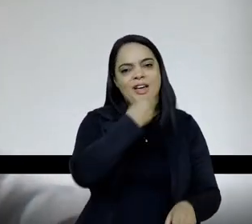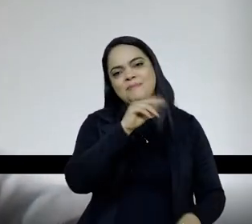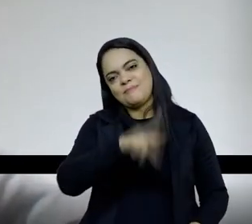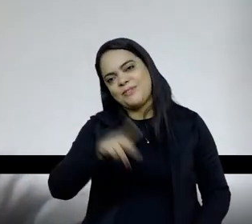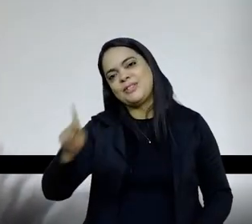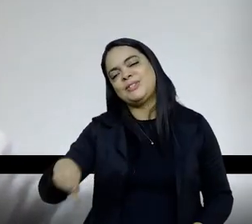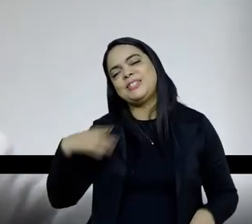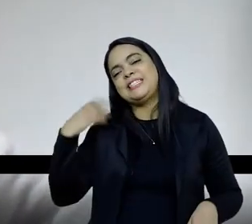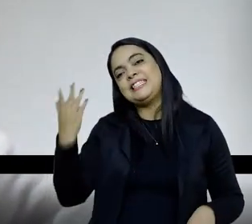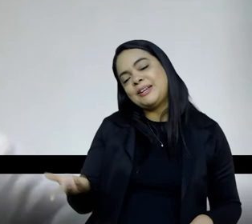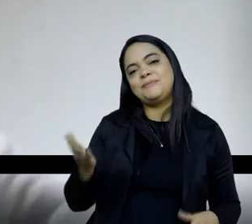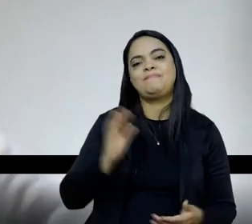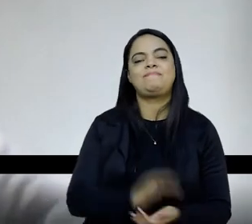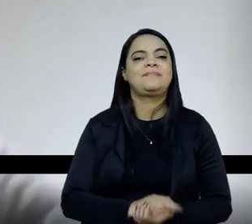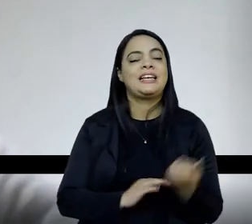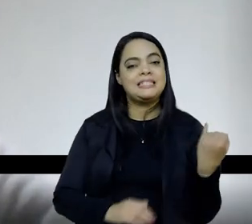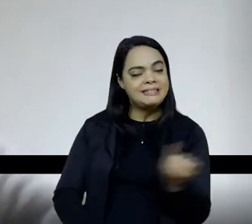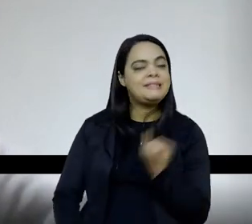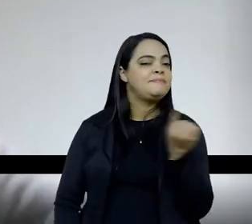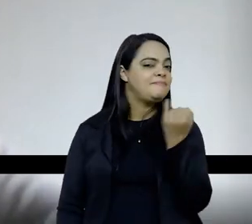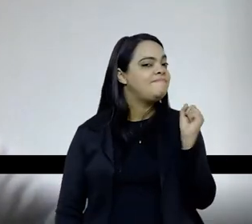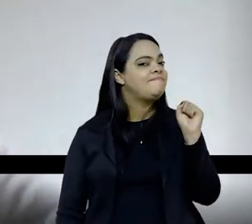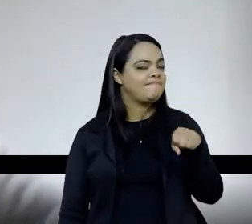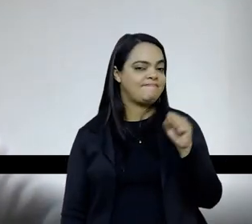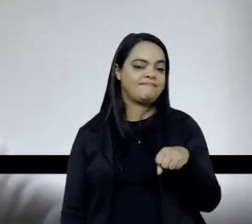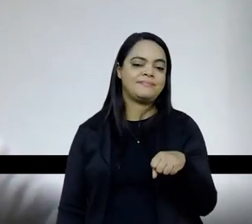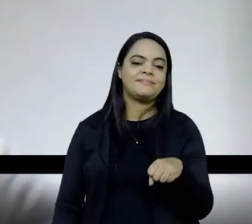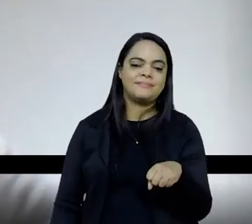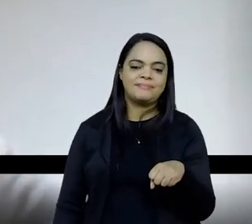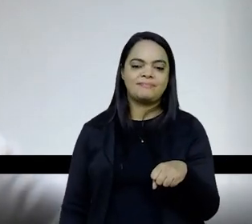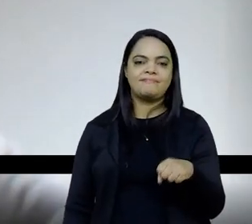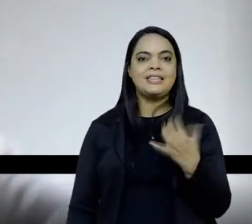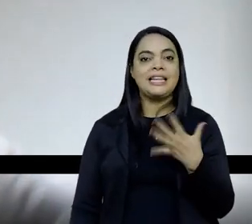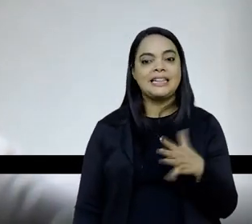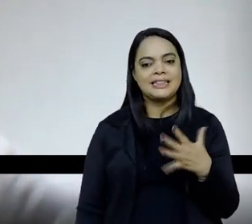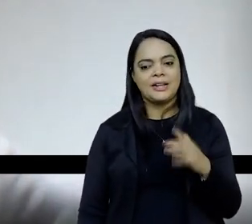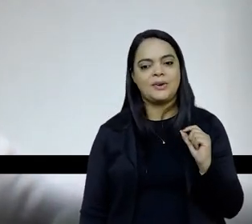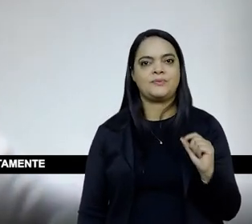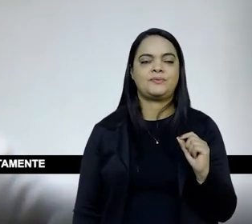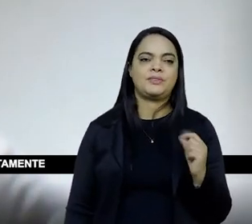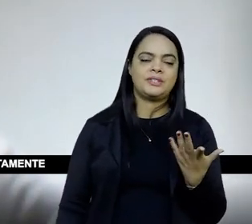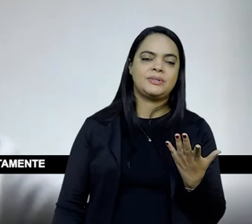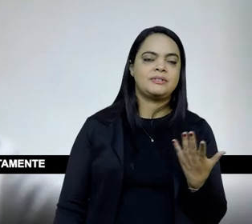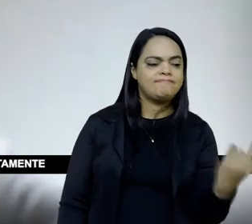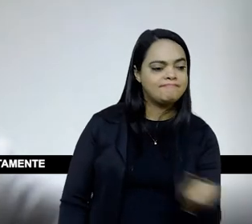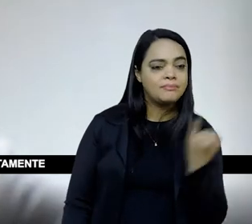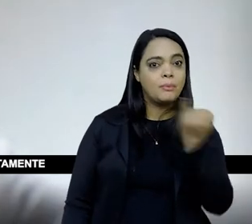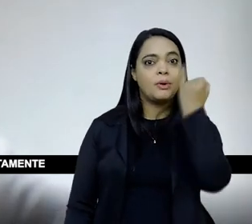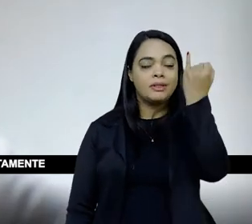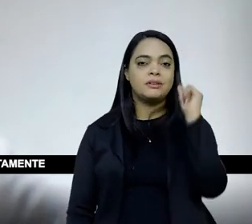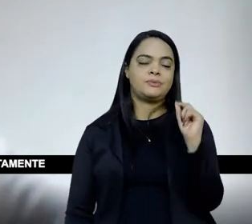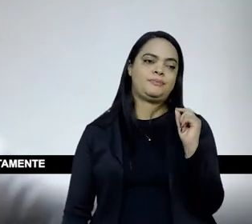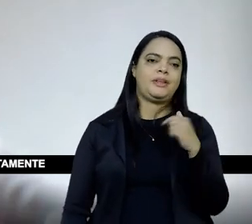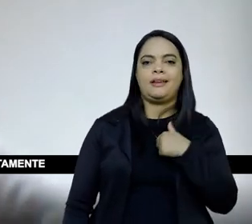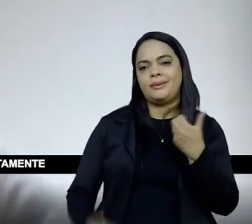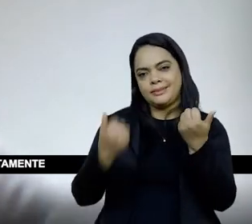mas eu acho que isso é importante, assim, porque, e talvez esse, esse aspecto seja muito importante para o, é isso que